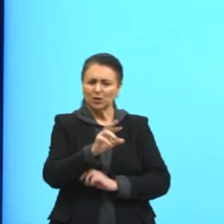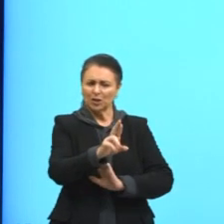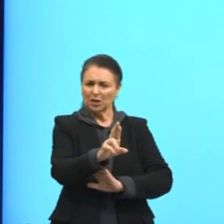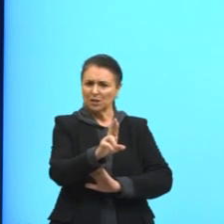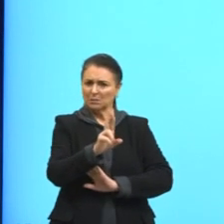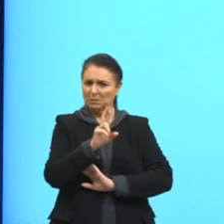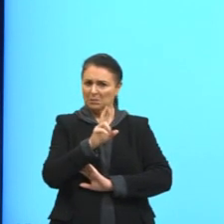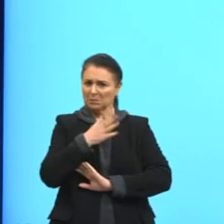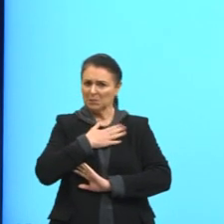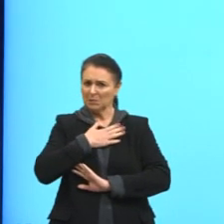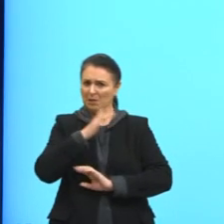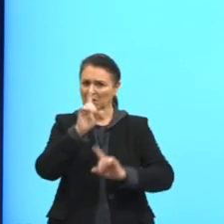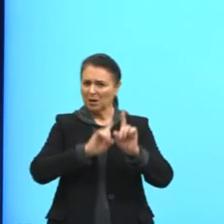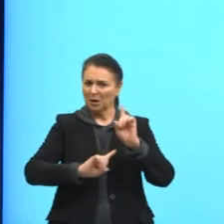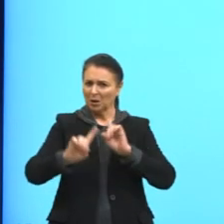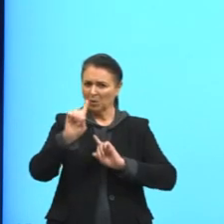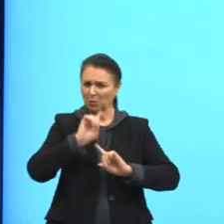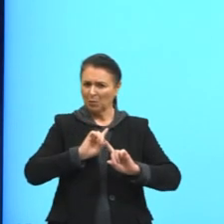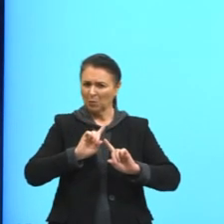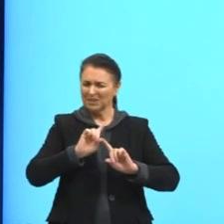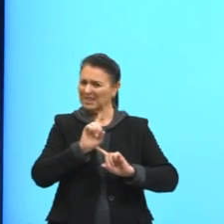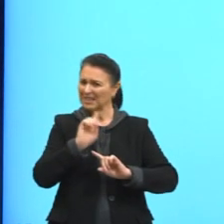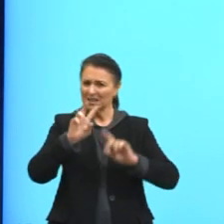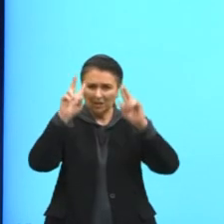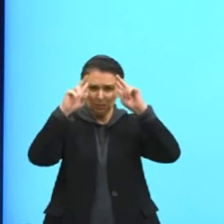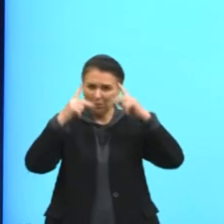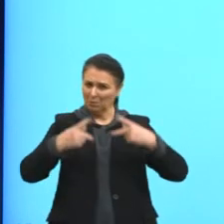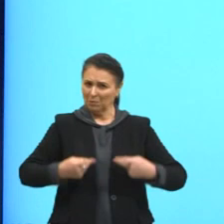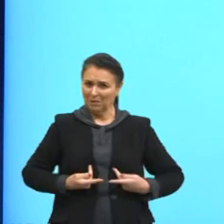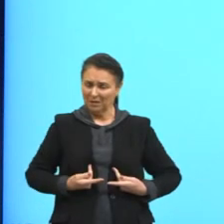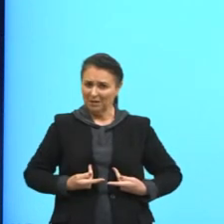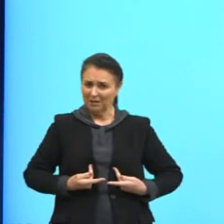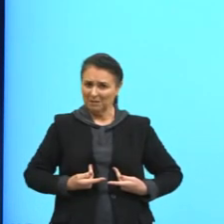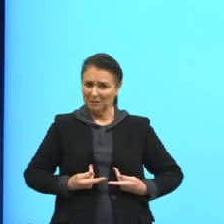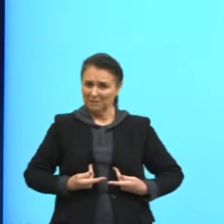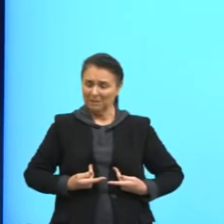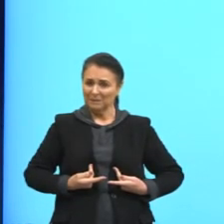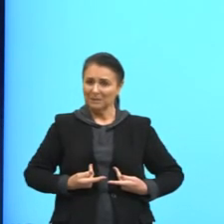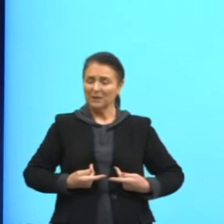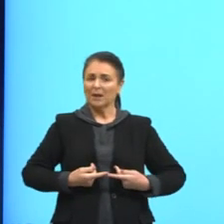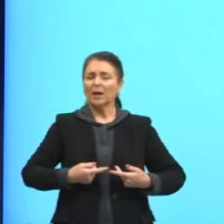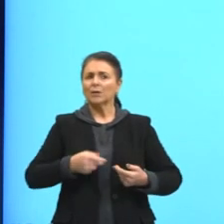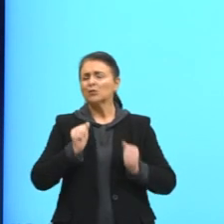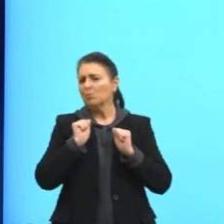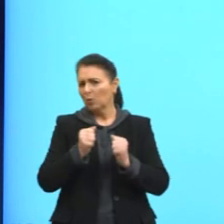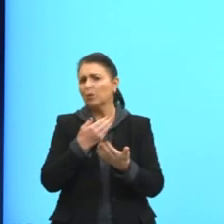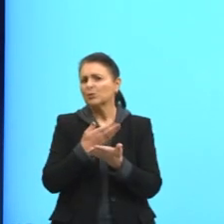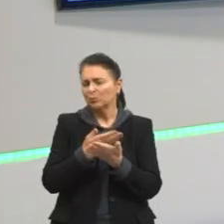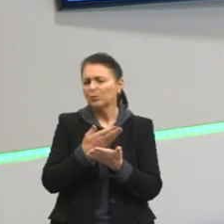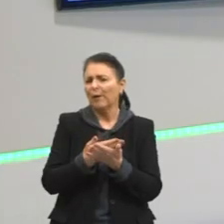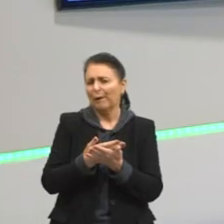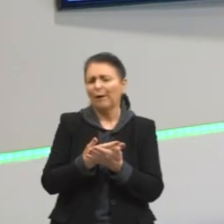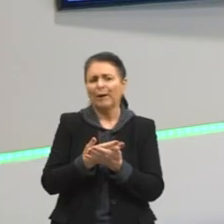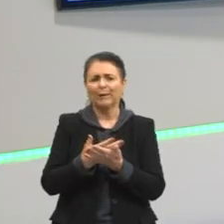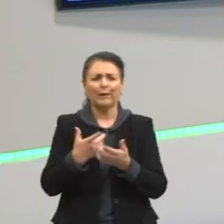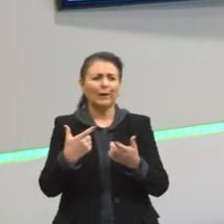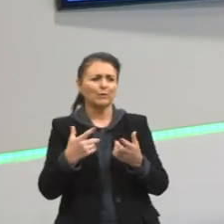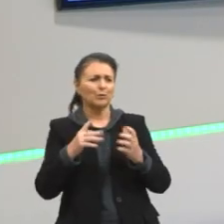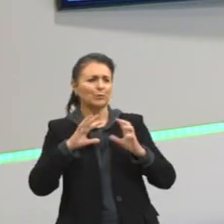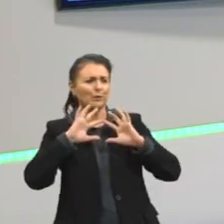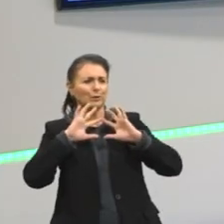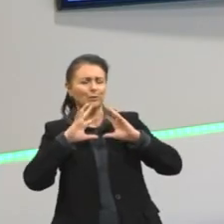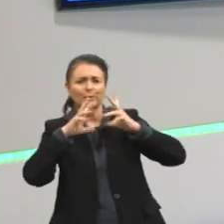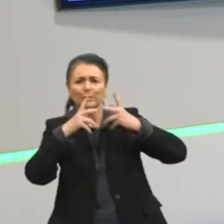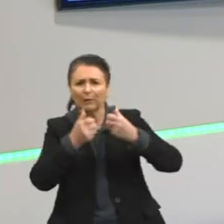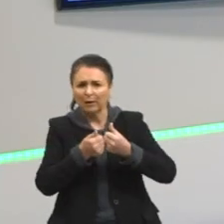a um ser humano, em tese, daí a gente pode entrar em estudos sobre o reino animal, daí